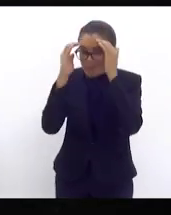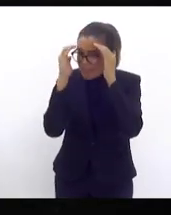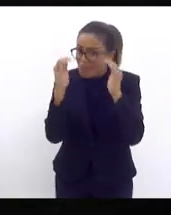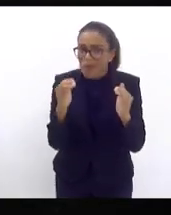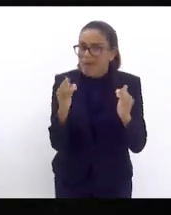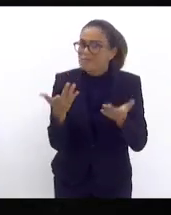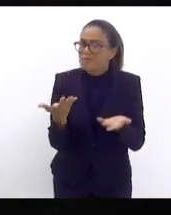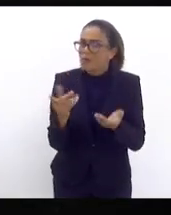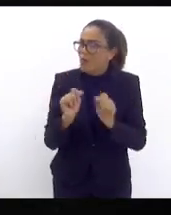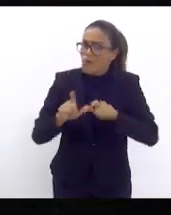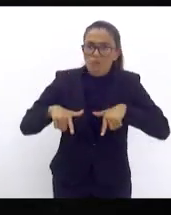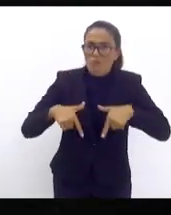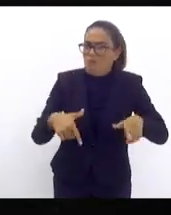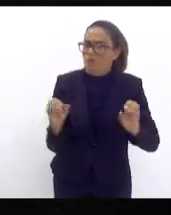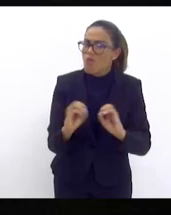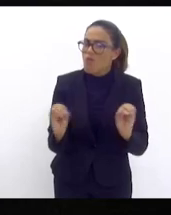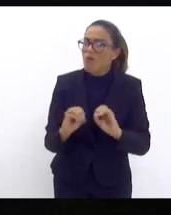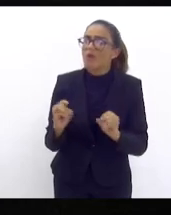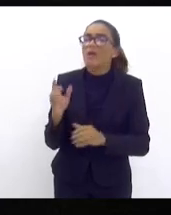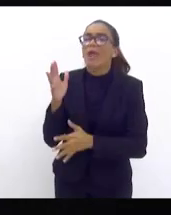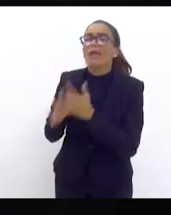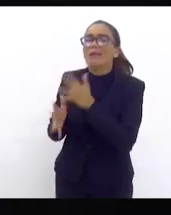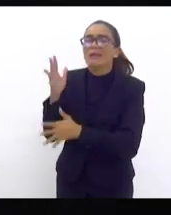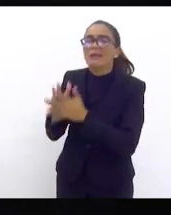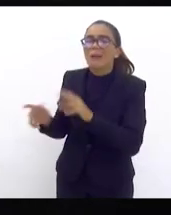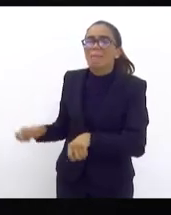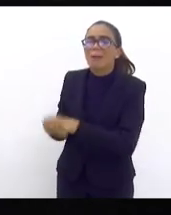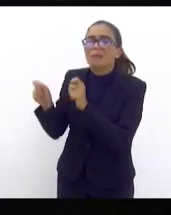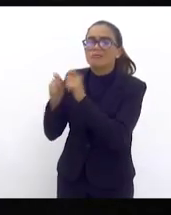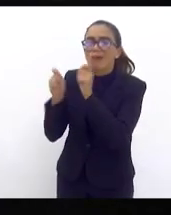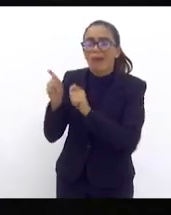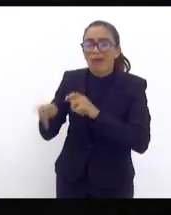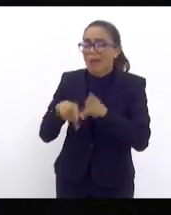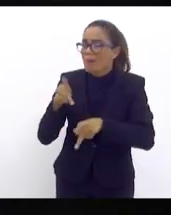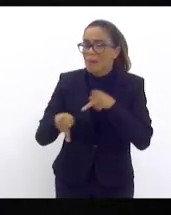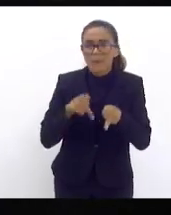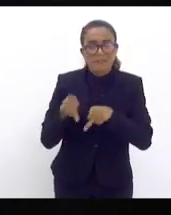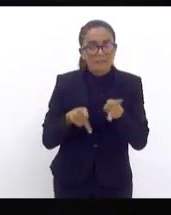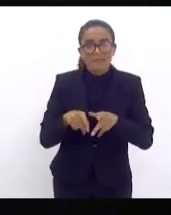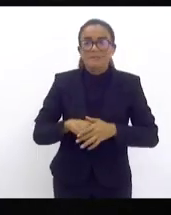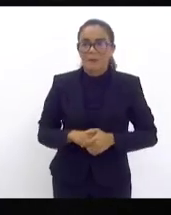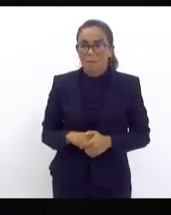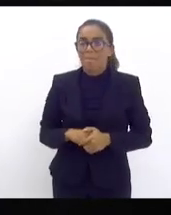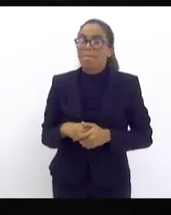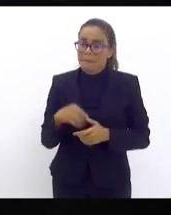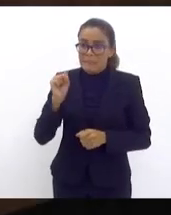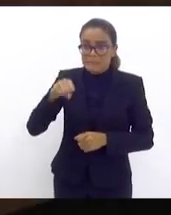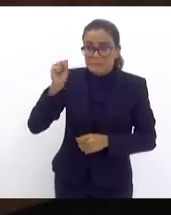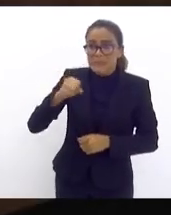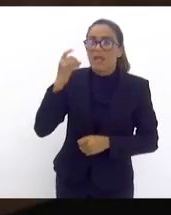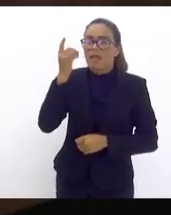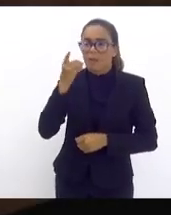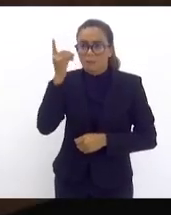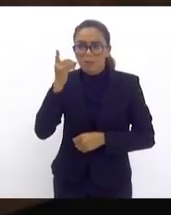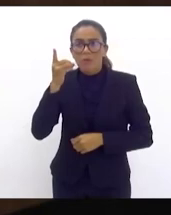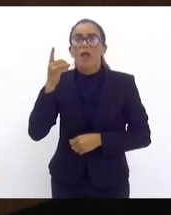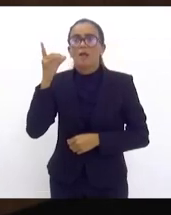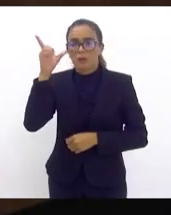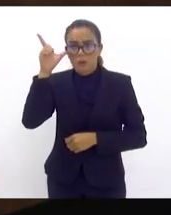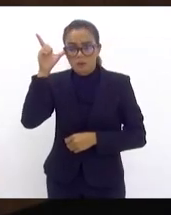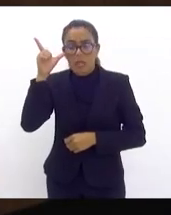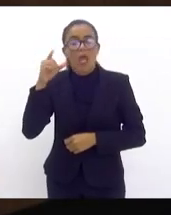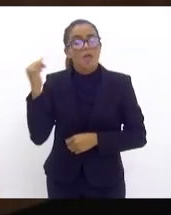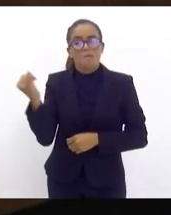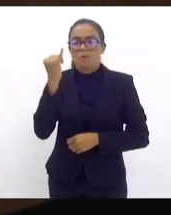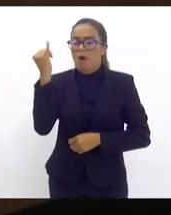isso e quem está se prejudicando é a população vamos cobrar amanhã vamos cobrar bota na pauta essa questão que é muito